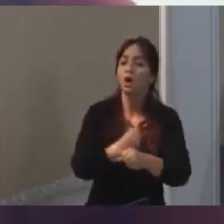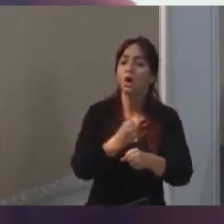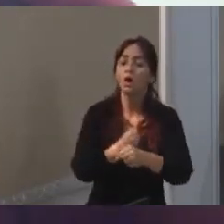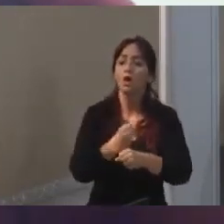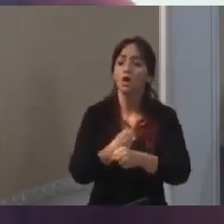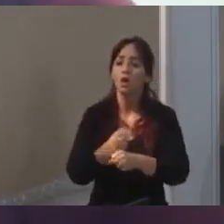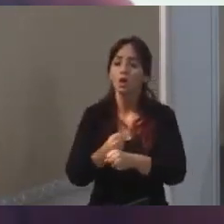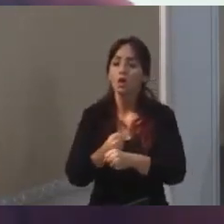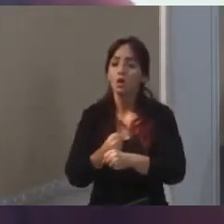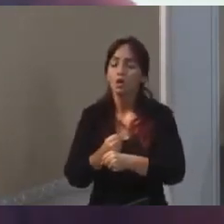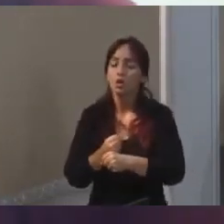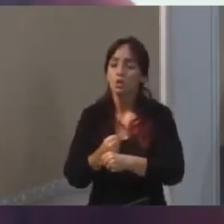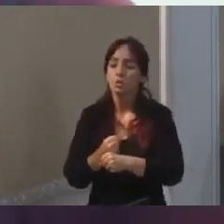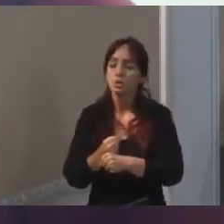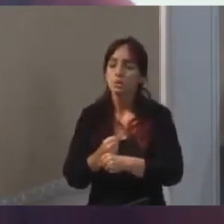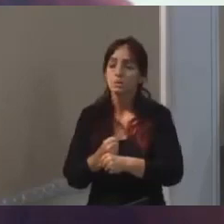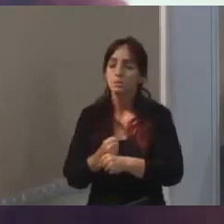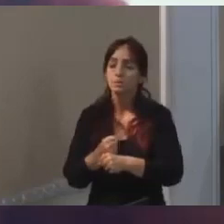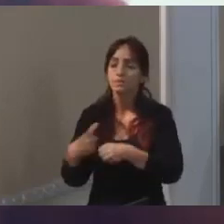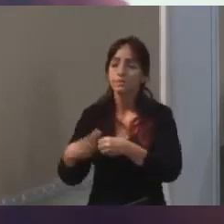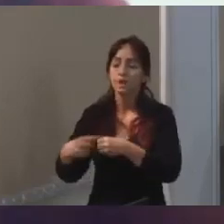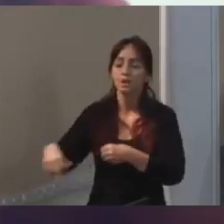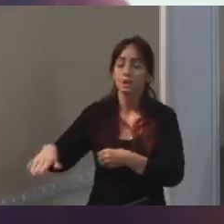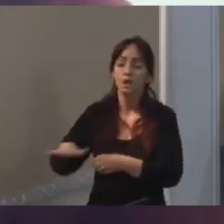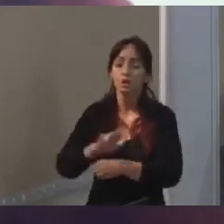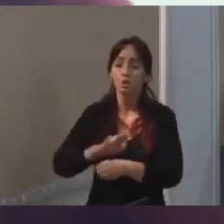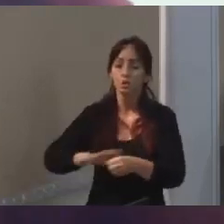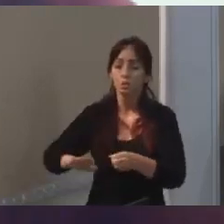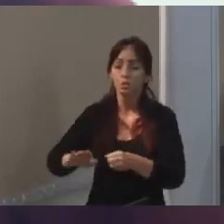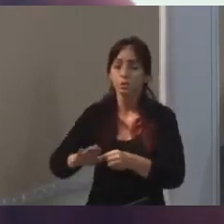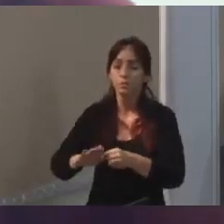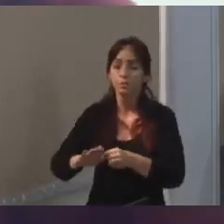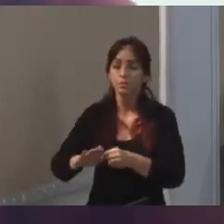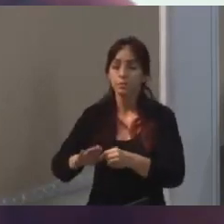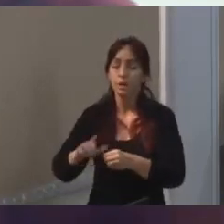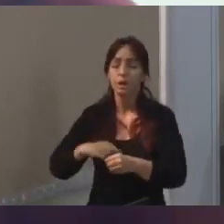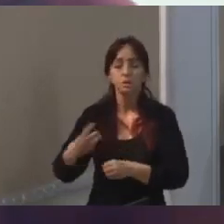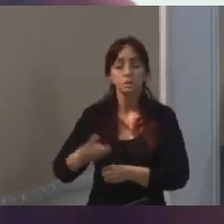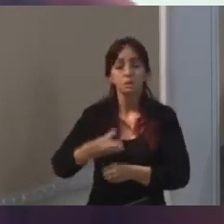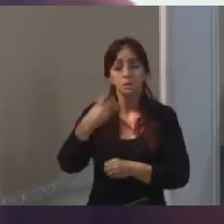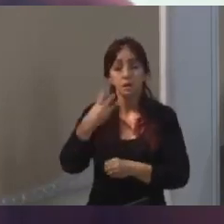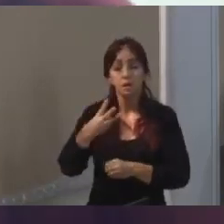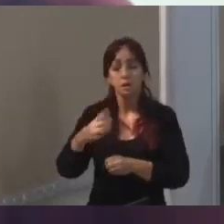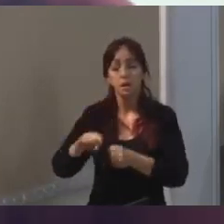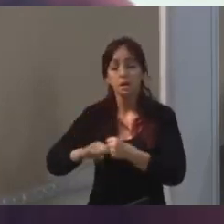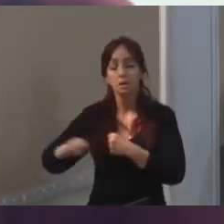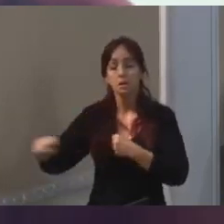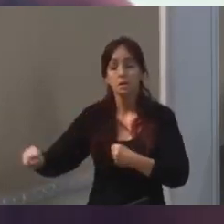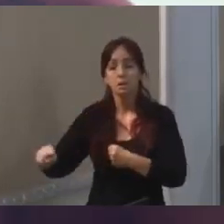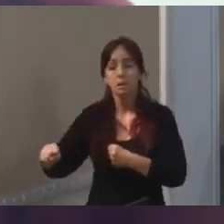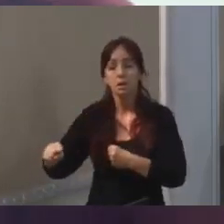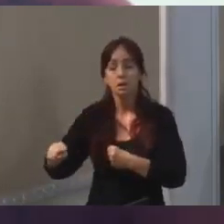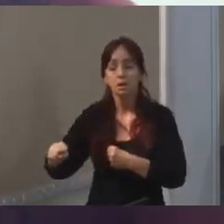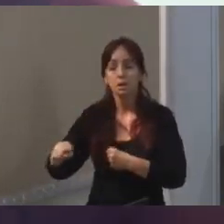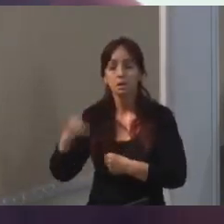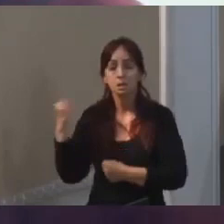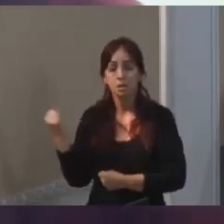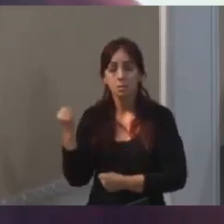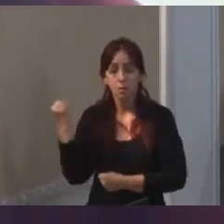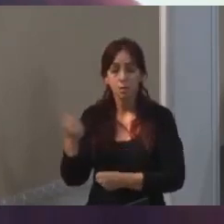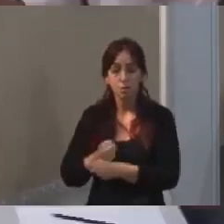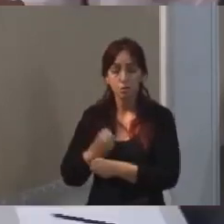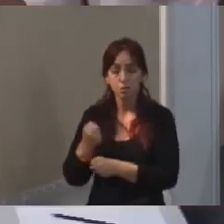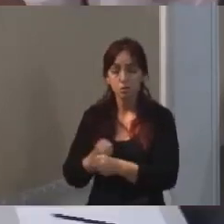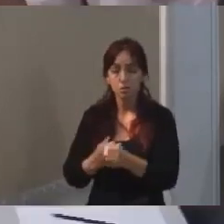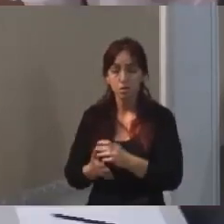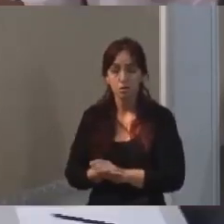inteira. Do ponto de vista de urbanização, são as três grandes linhas de frente que a gente tem. Mas, assim, mas de forma mais específica